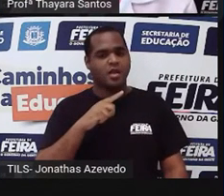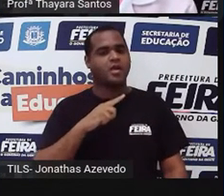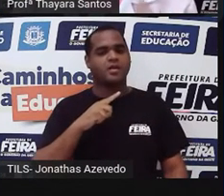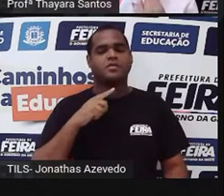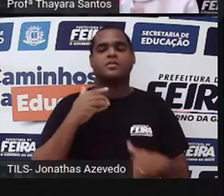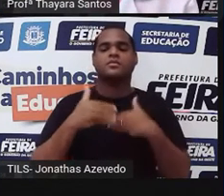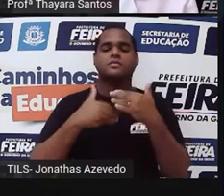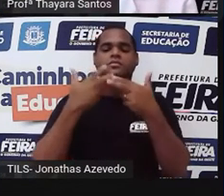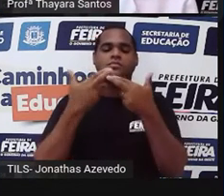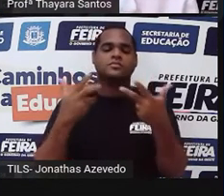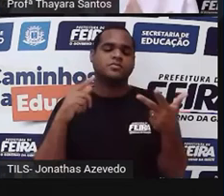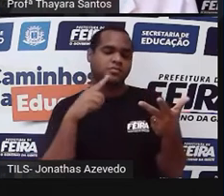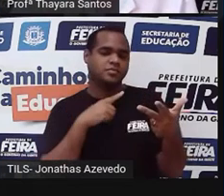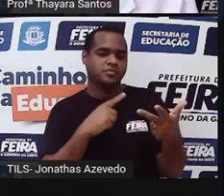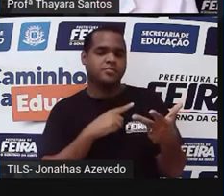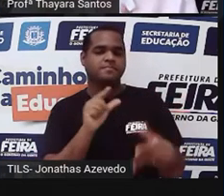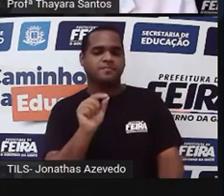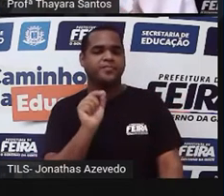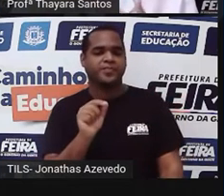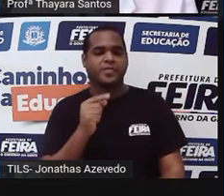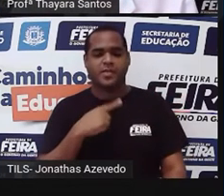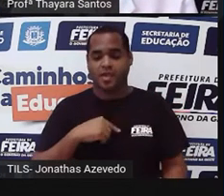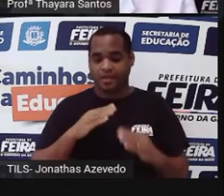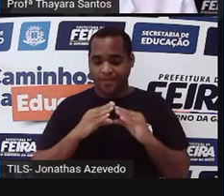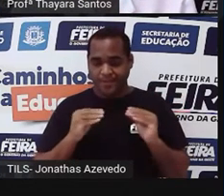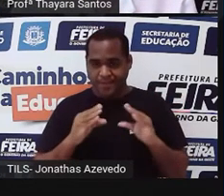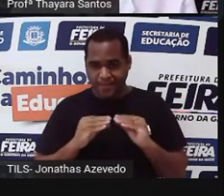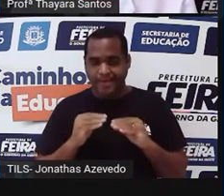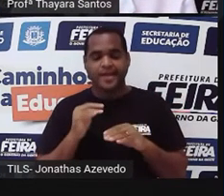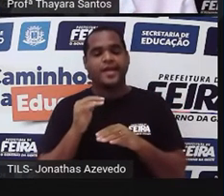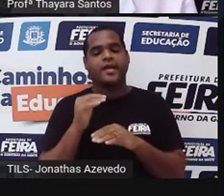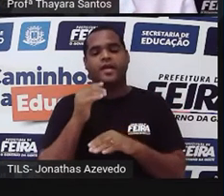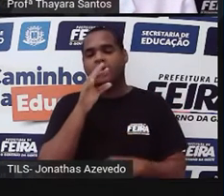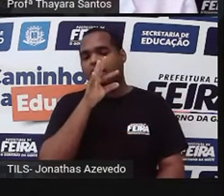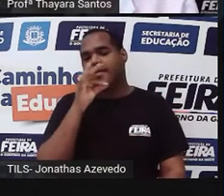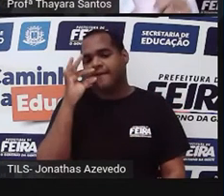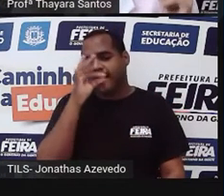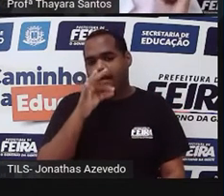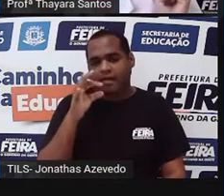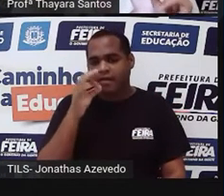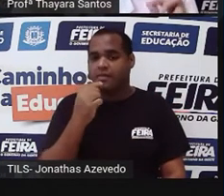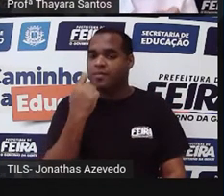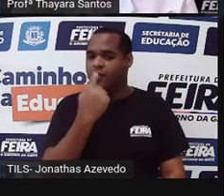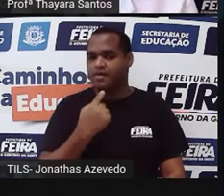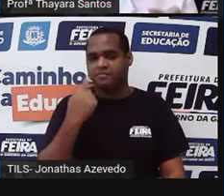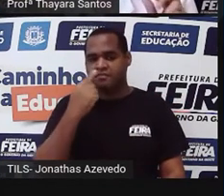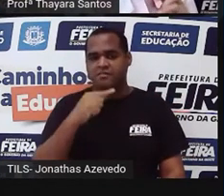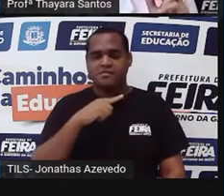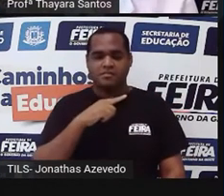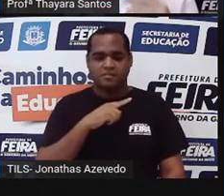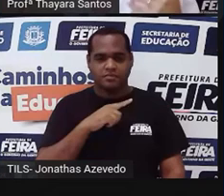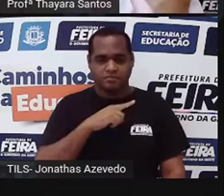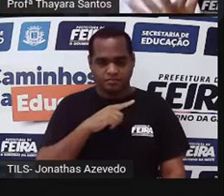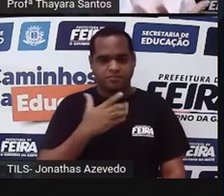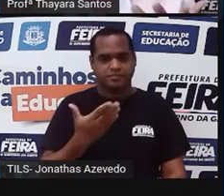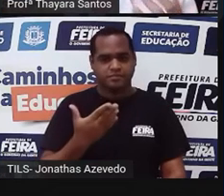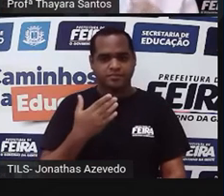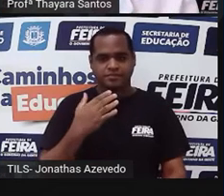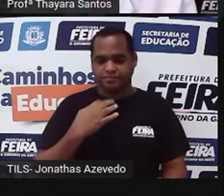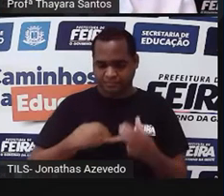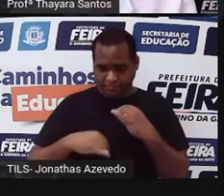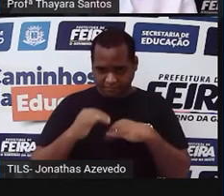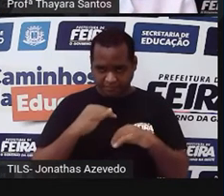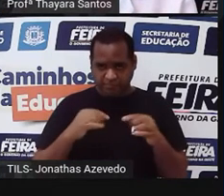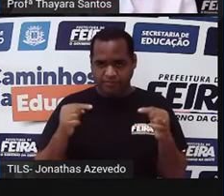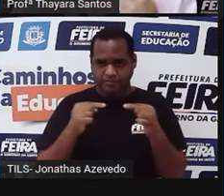caso é a digestão dos carboidratos por causa da amilase salivar, que está lá na nossa boca. Quando esse alimento, quando esse quimo